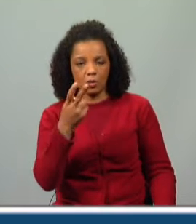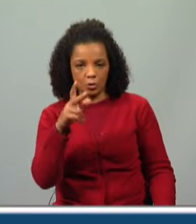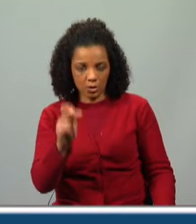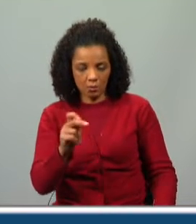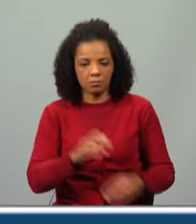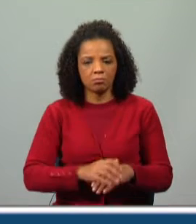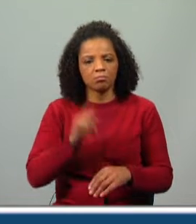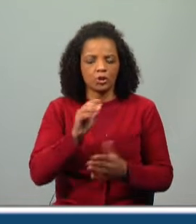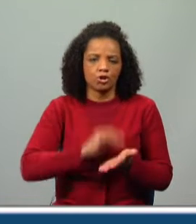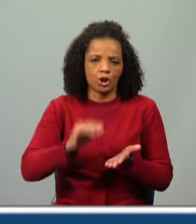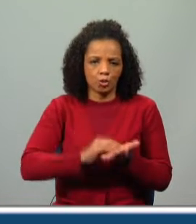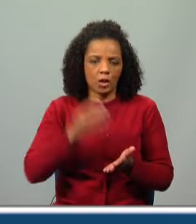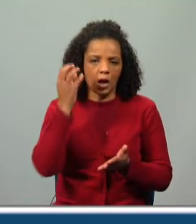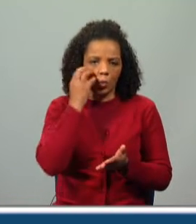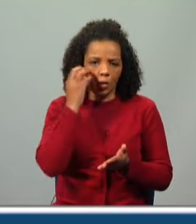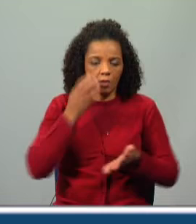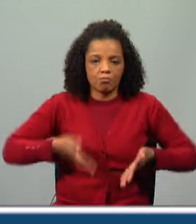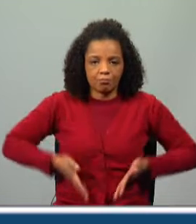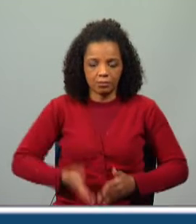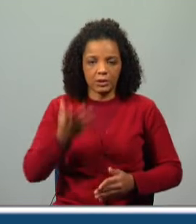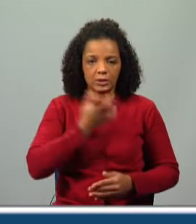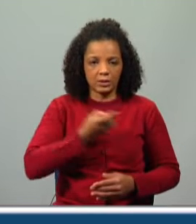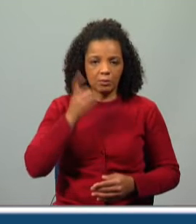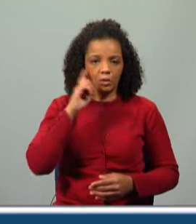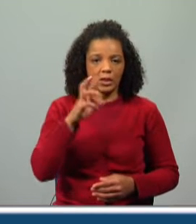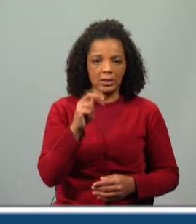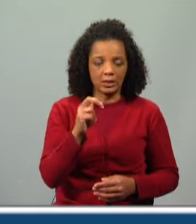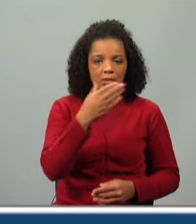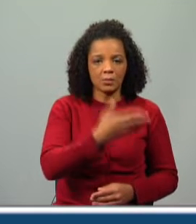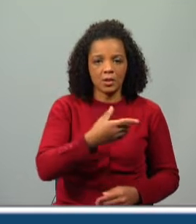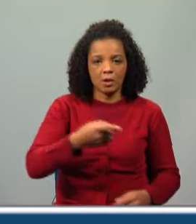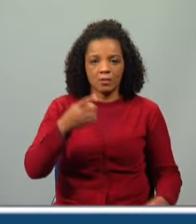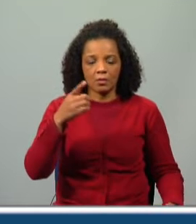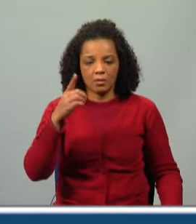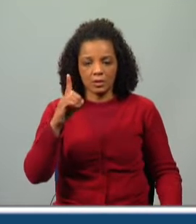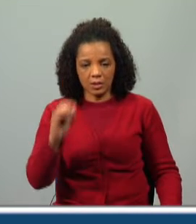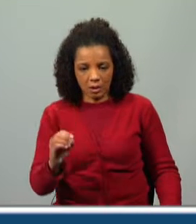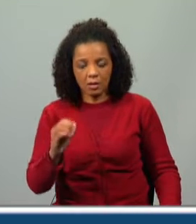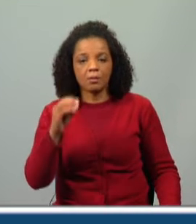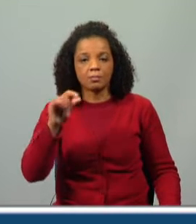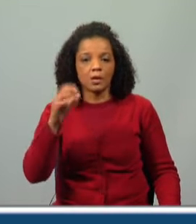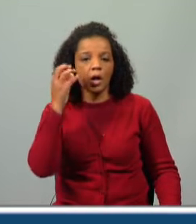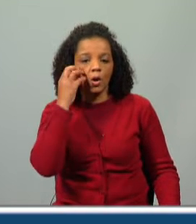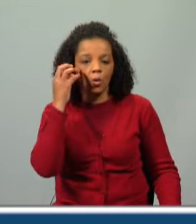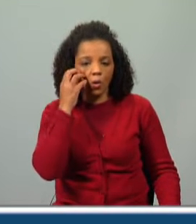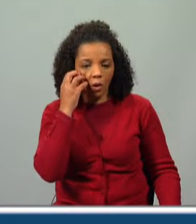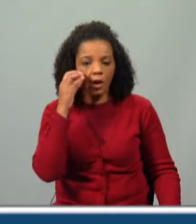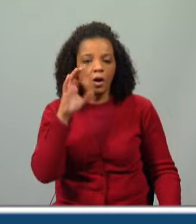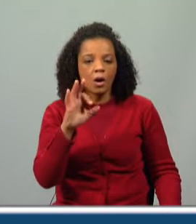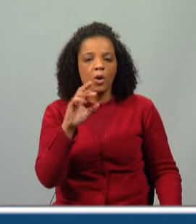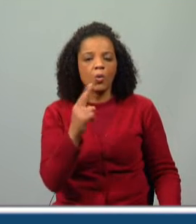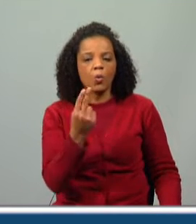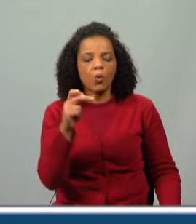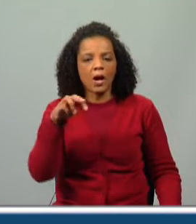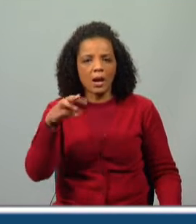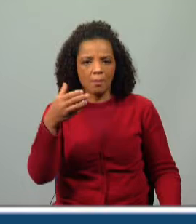escritor angolano. Ele nasceu a 13 de dezembro de 1960 em Angola, em Uambo, e depois